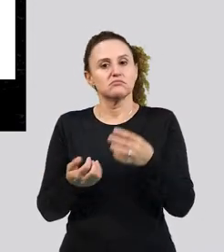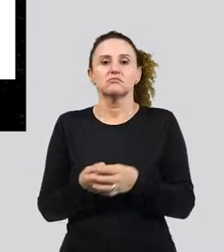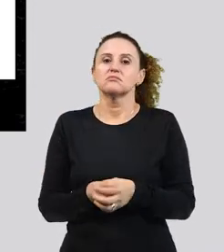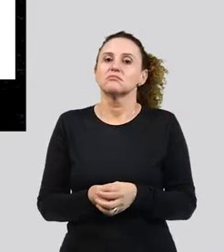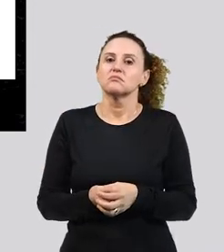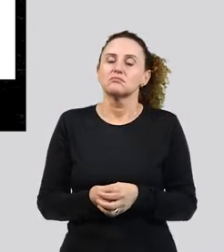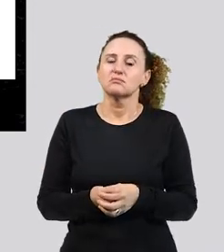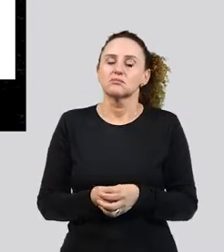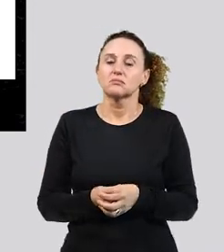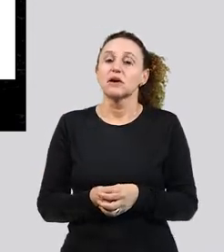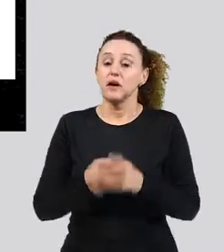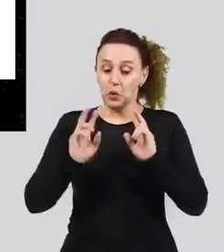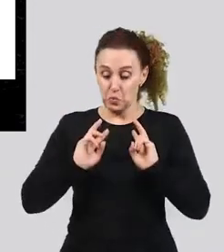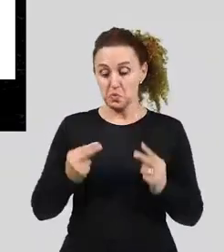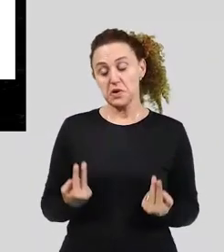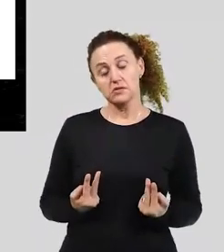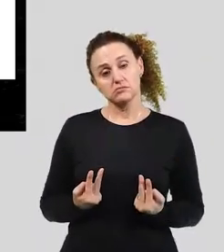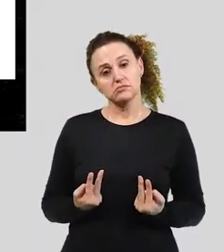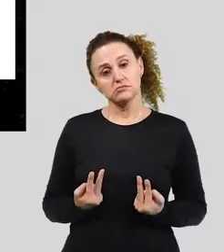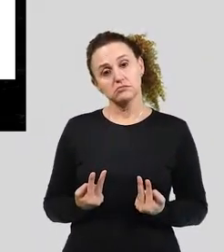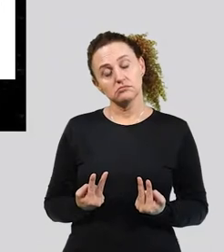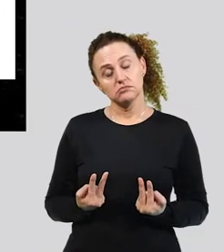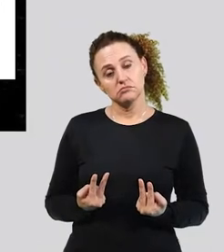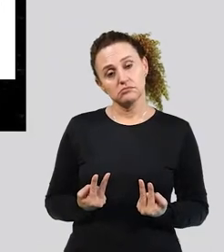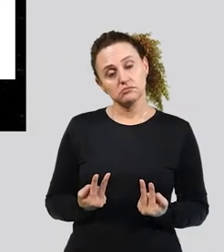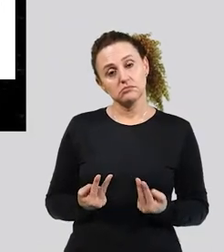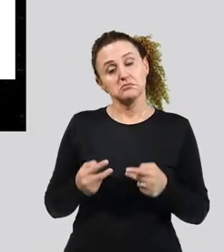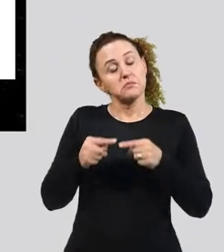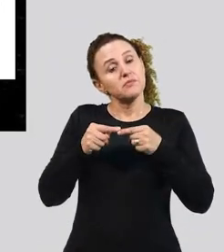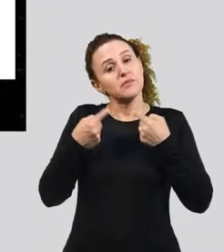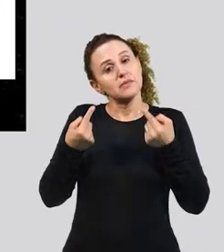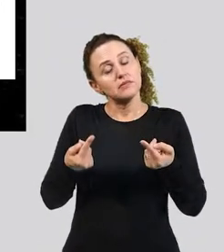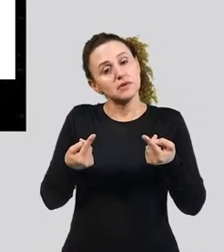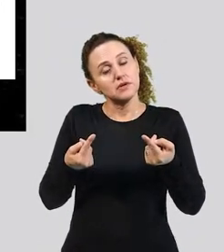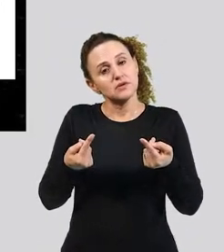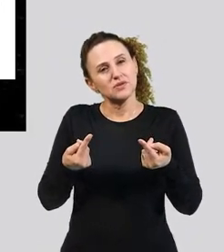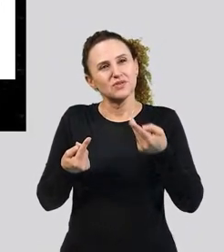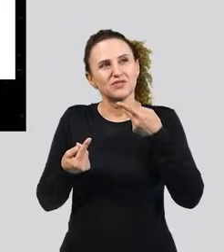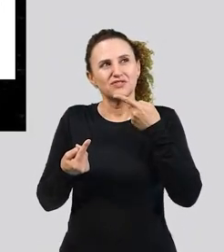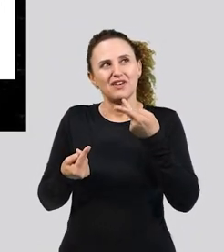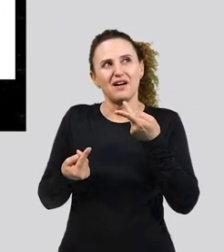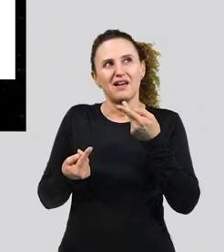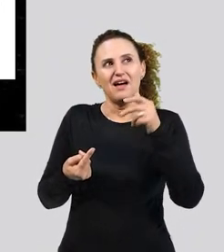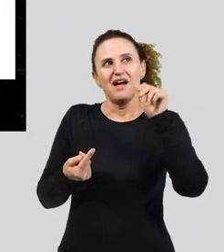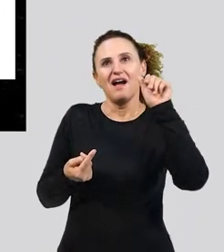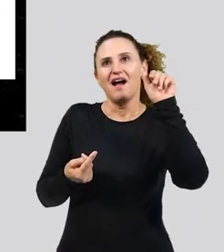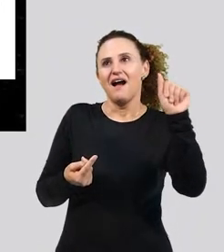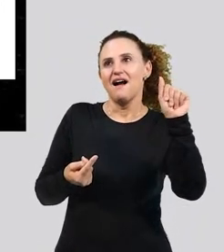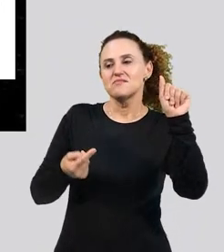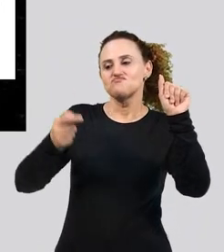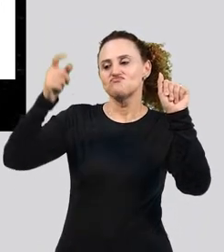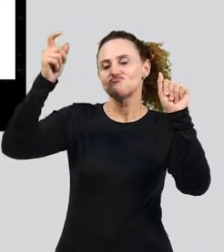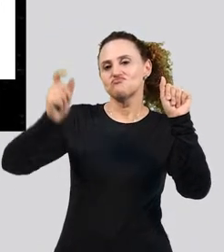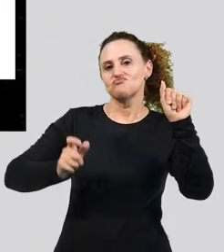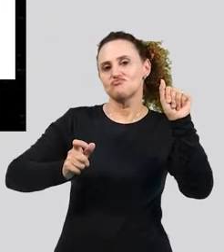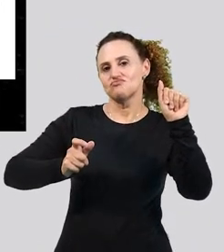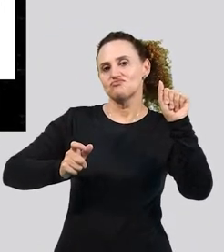É o humano. Agora, quando fala a ser humano,